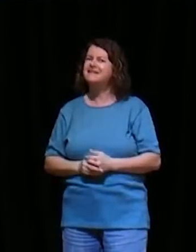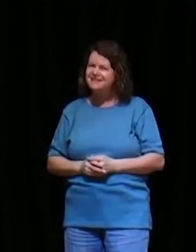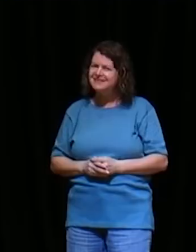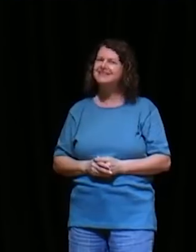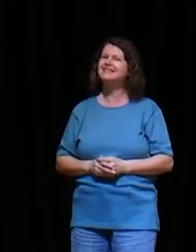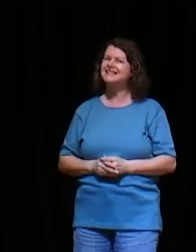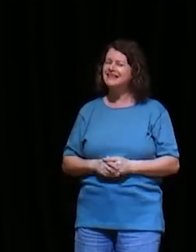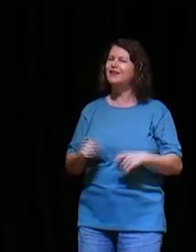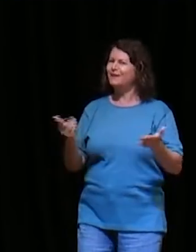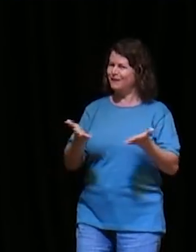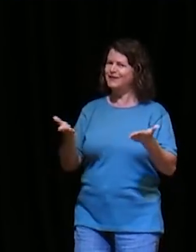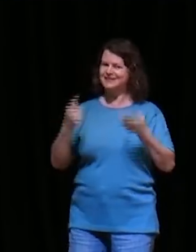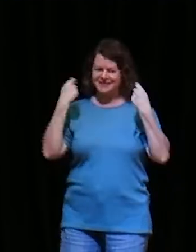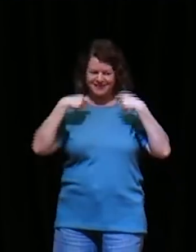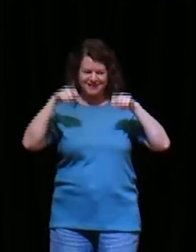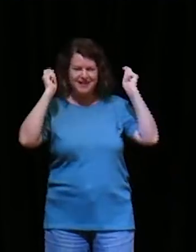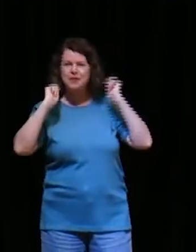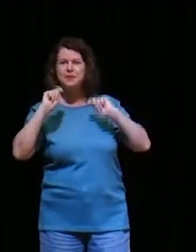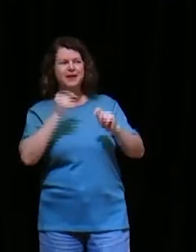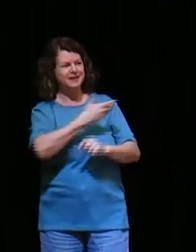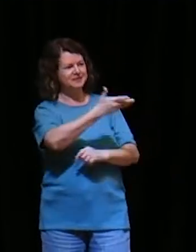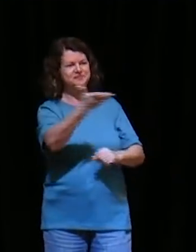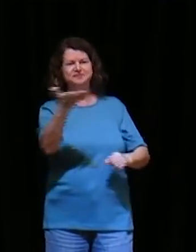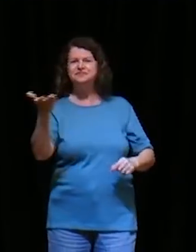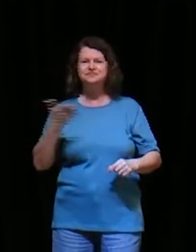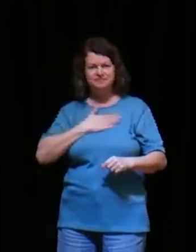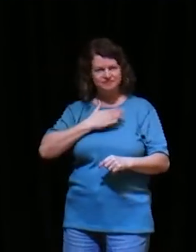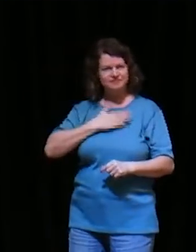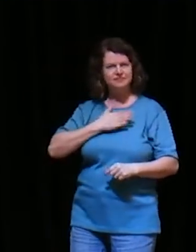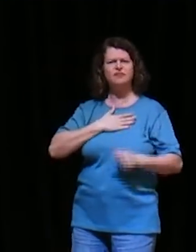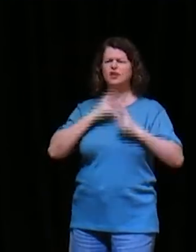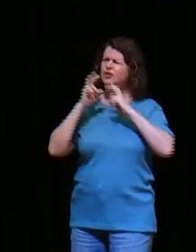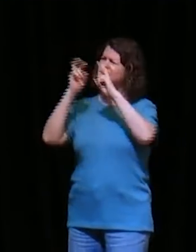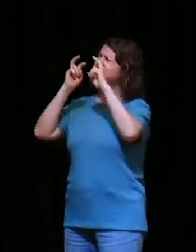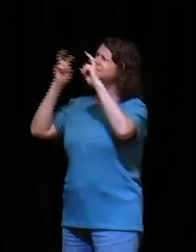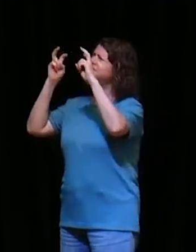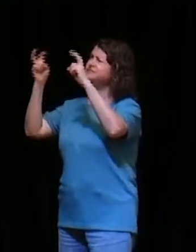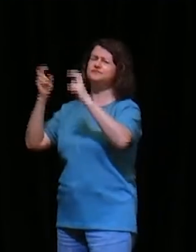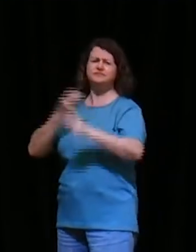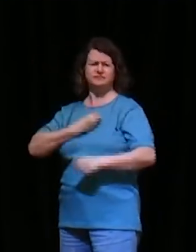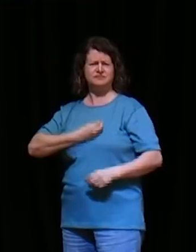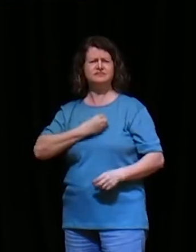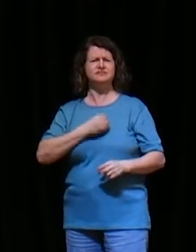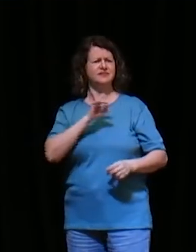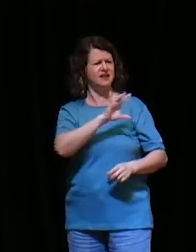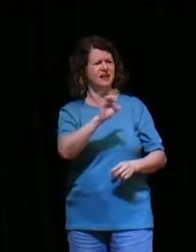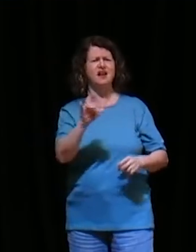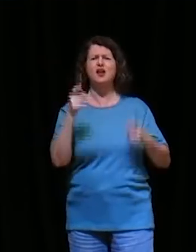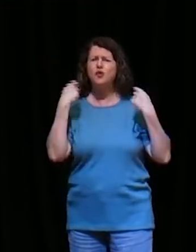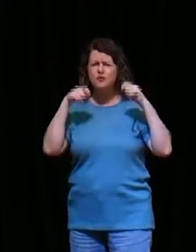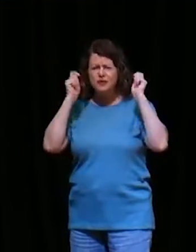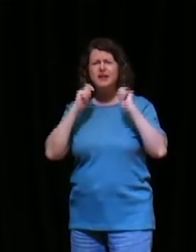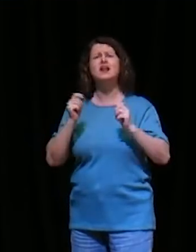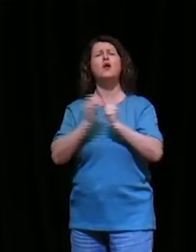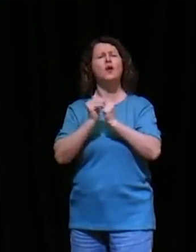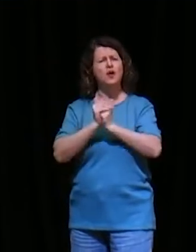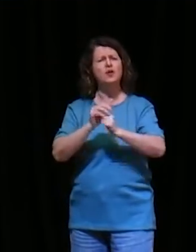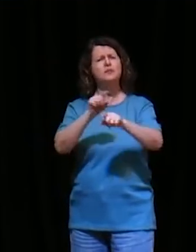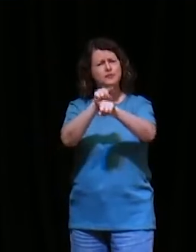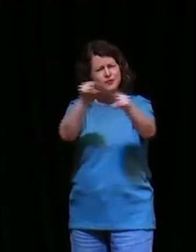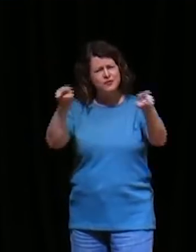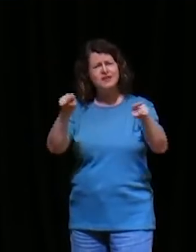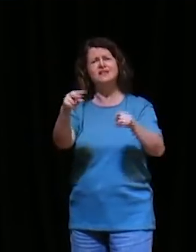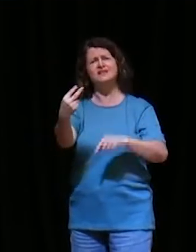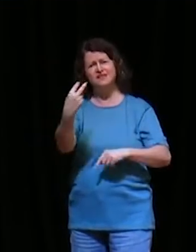um rebanho, e eu oro pela vida deles, eu oro, eu clamo pela vida das minhas ovelhas, eu oro, eu oro por você, que recebe essa